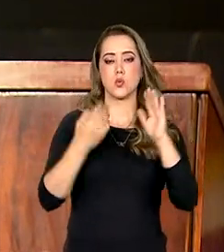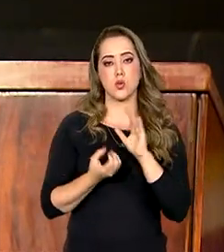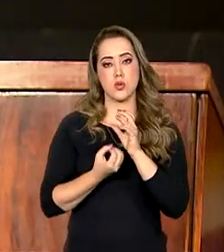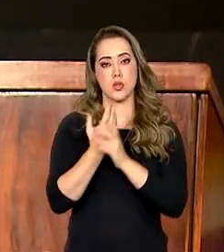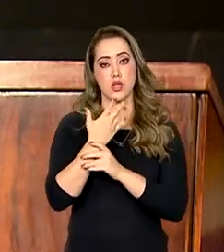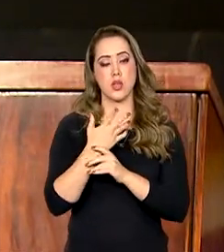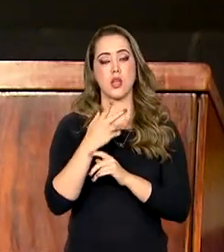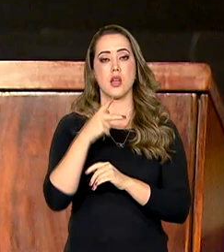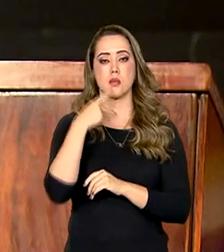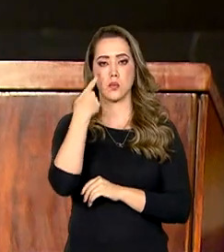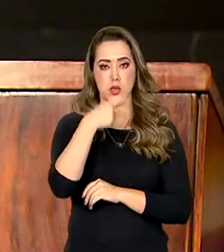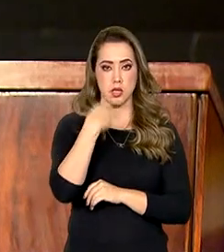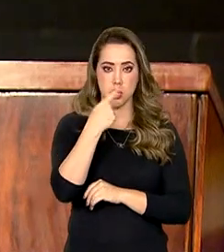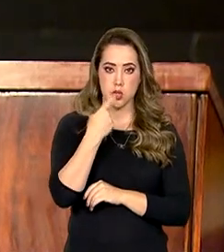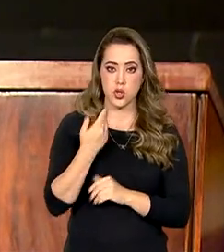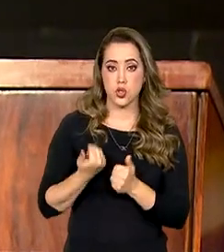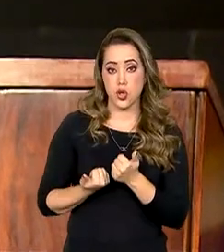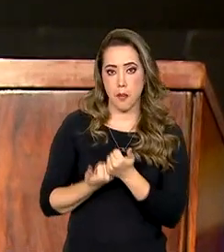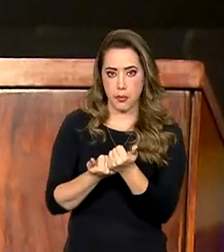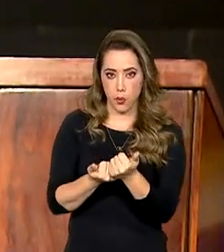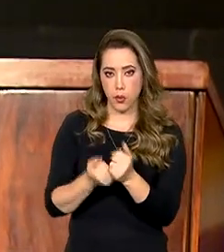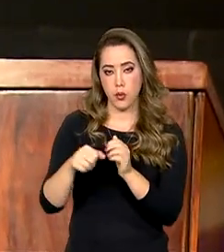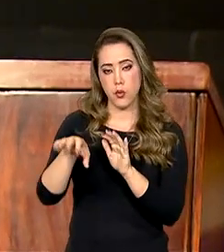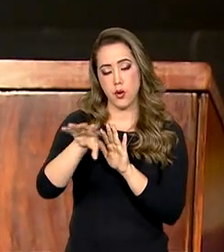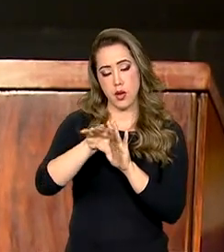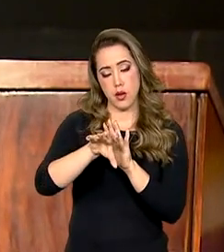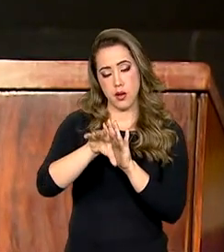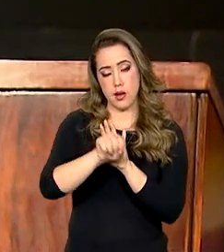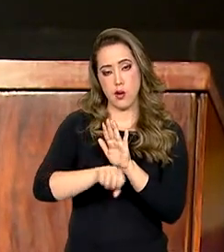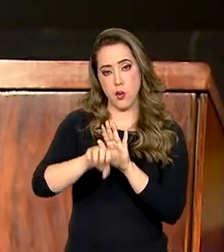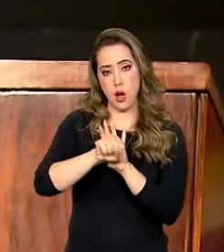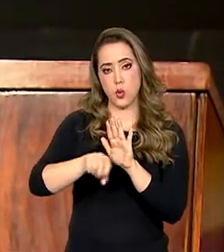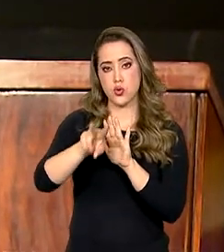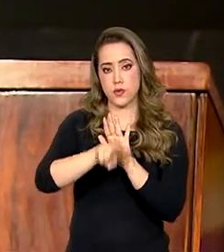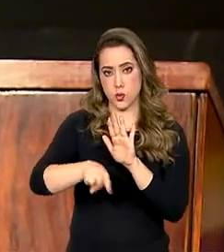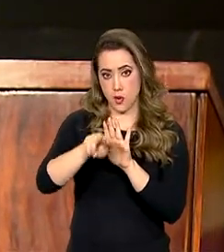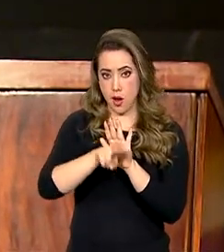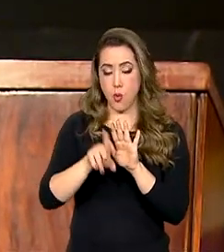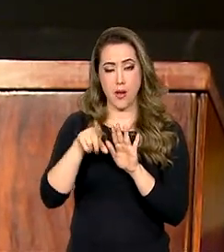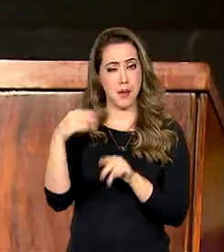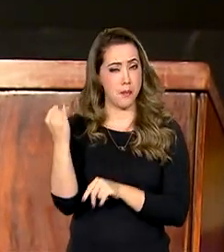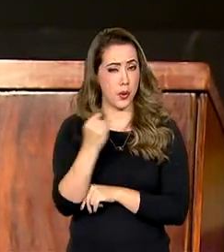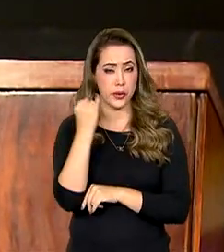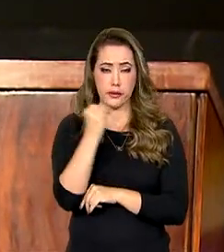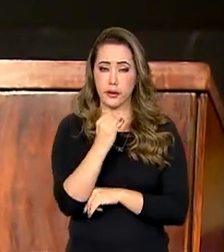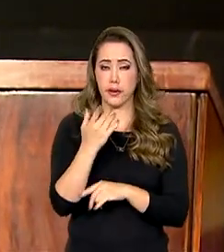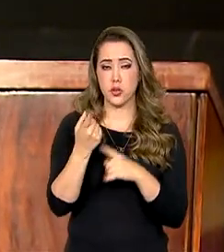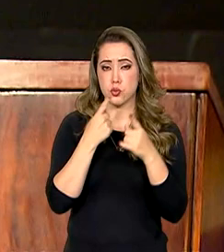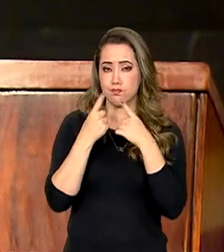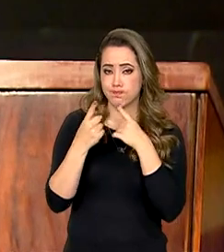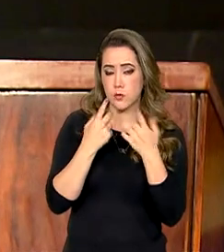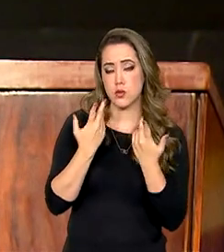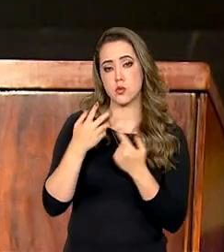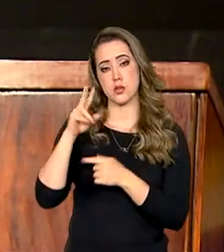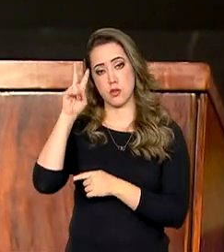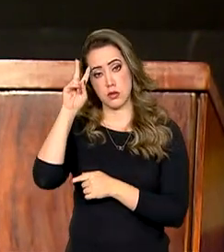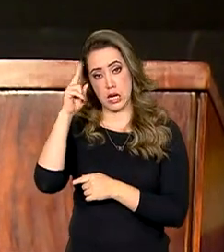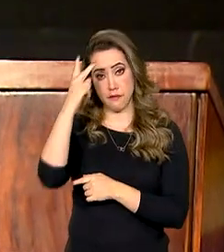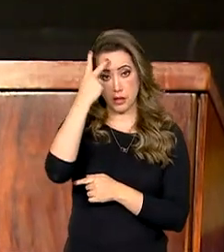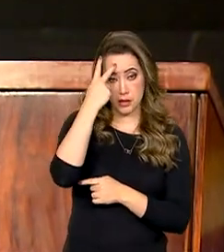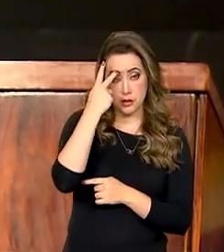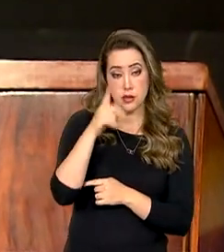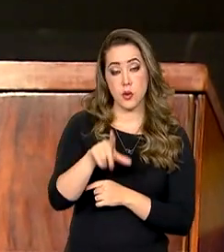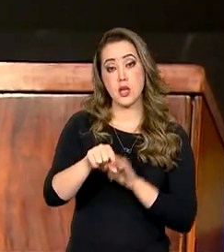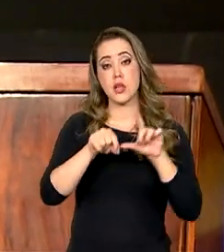políticas públicas para o audiovisual, é fundamental nas reflexões e nas tomadas de decisões para o melhor